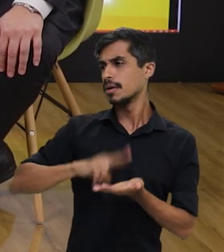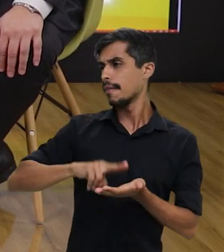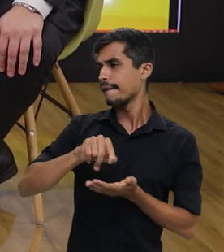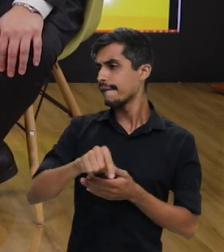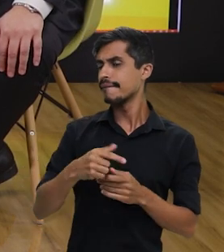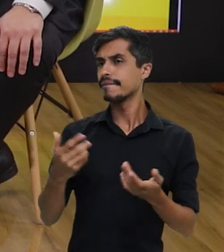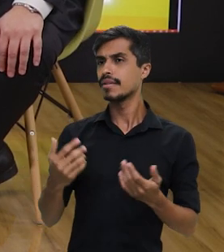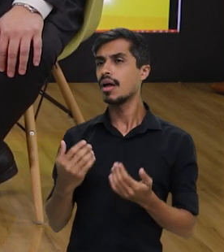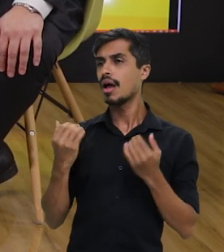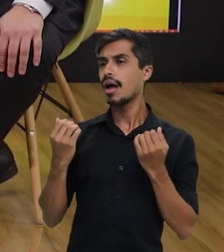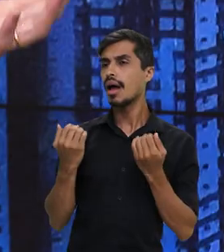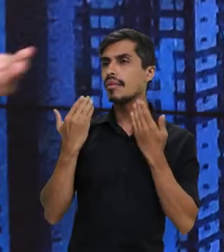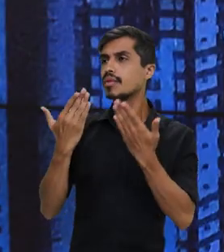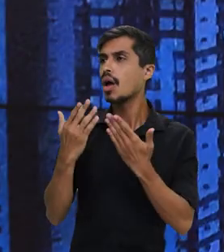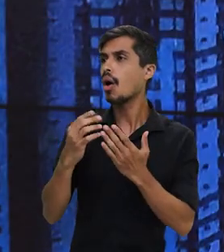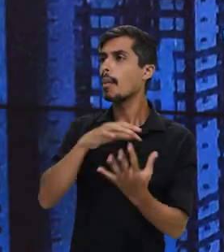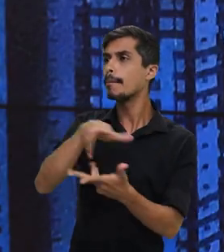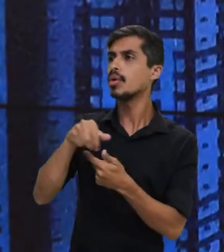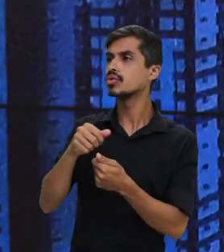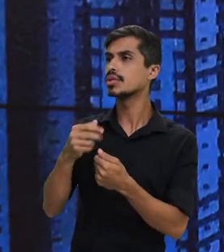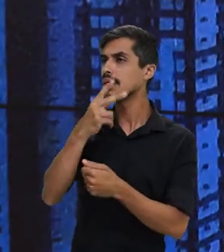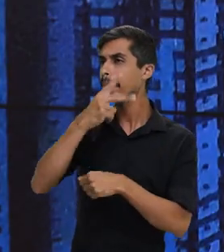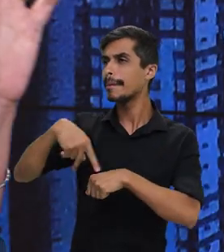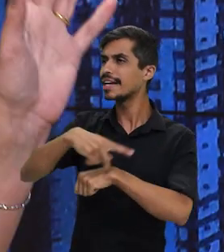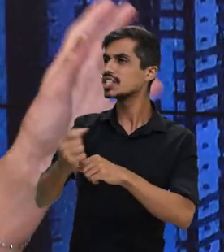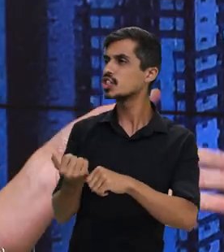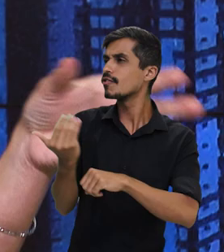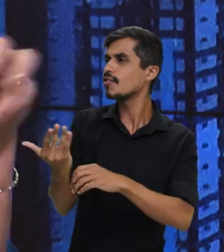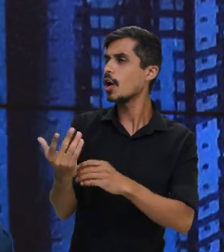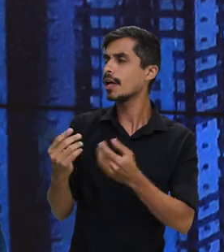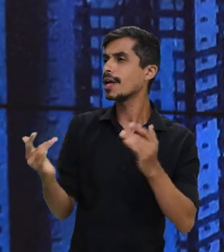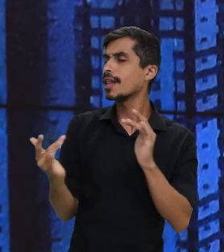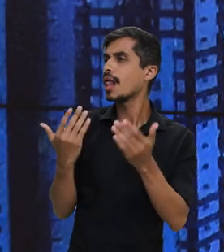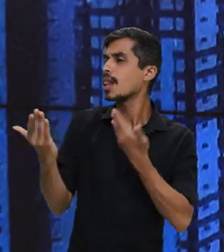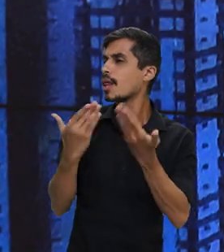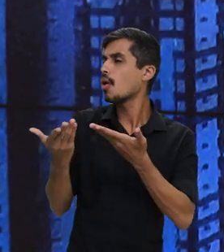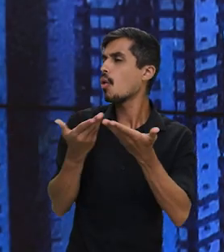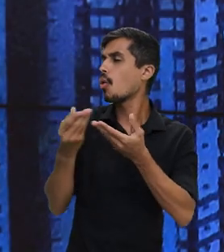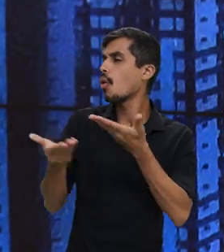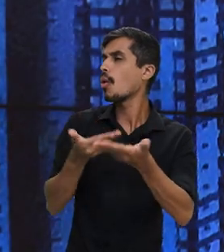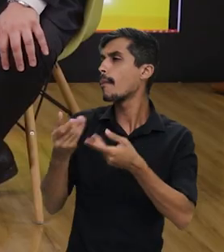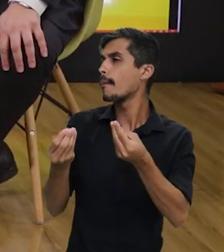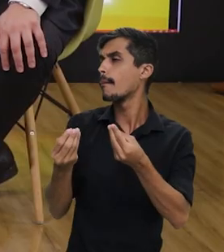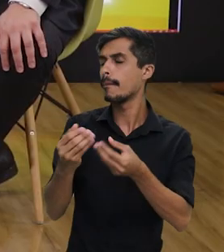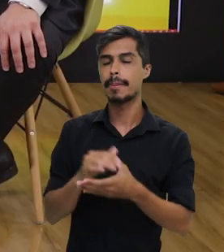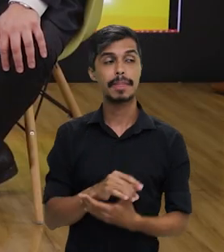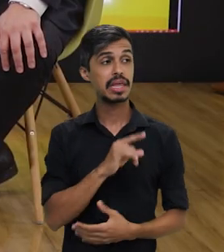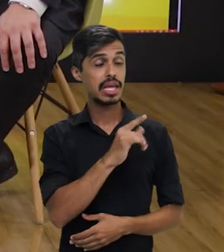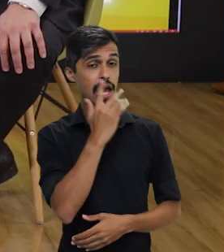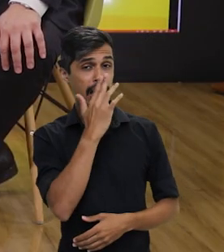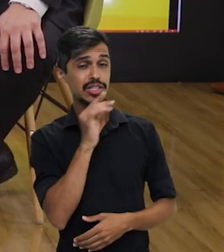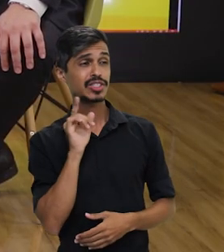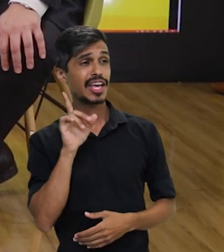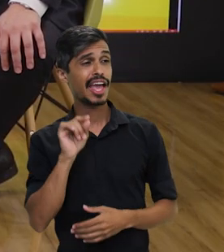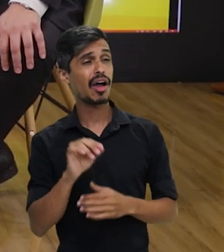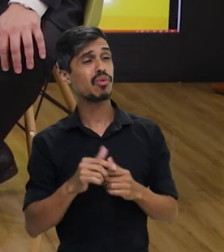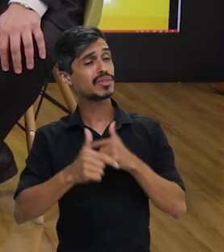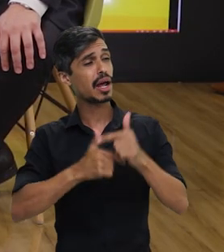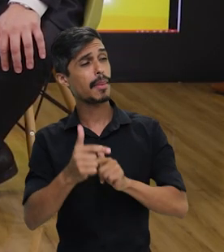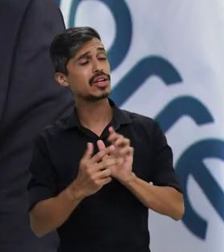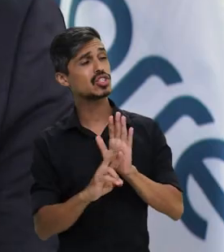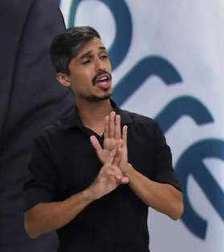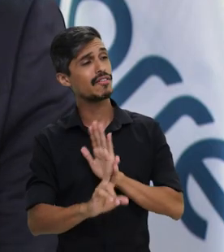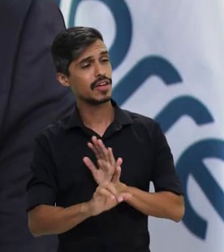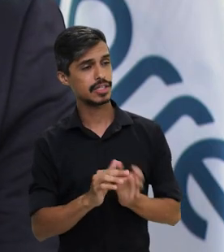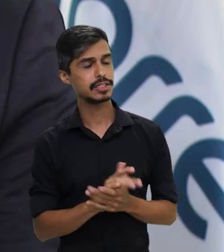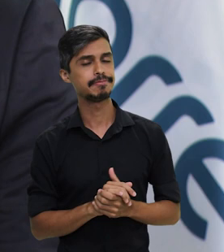brasileiro pode ser posicionado em relação ao mundo, aos nossos vizinhos, aos demais países? Referência. Eu acho que